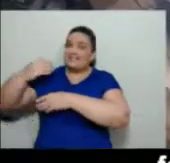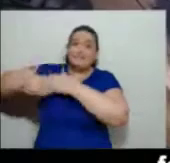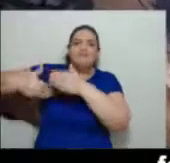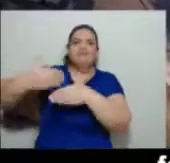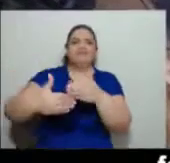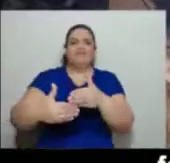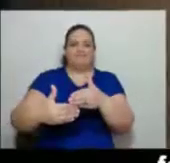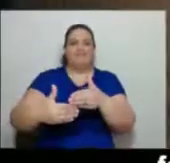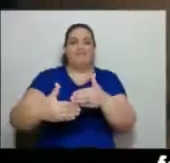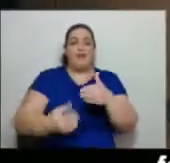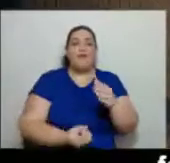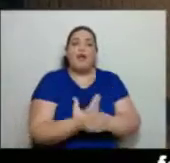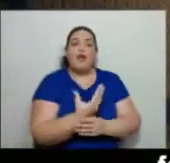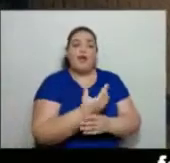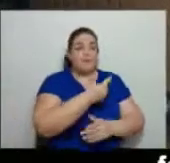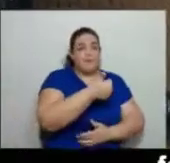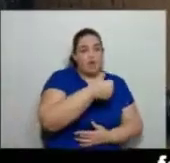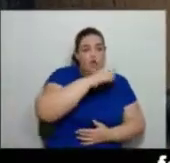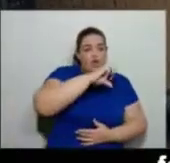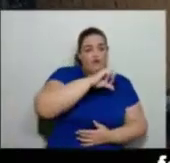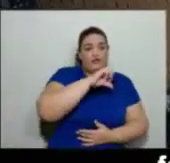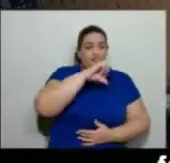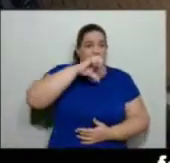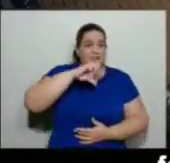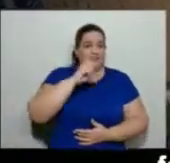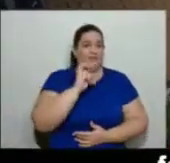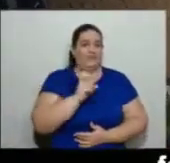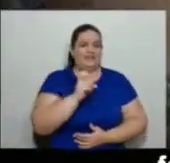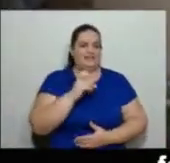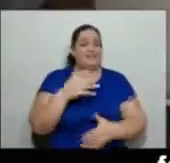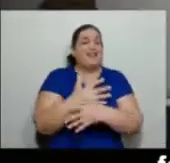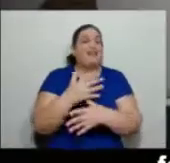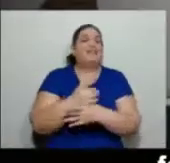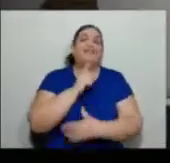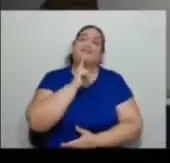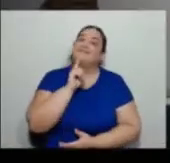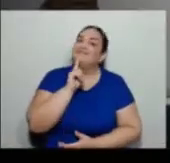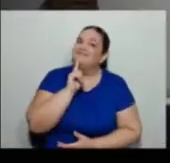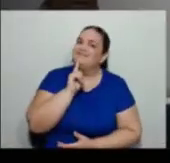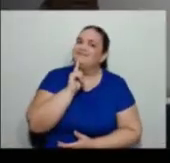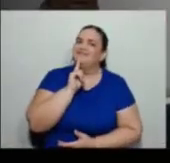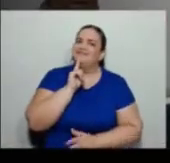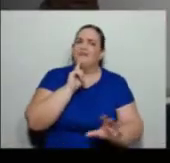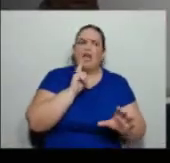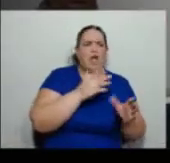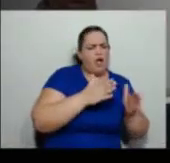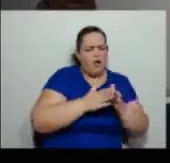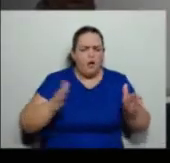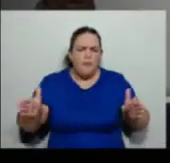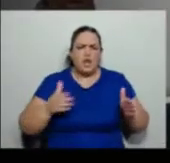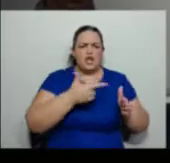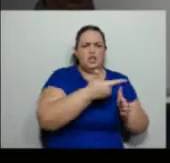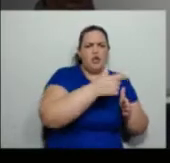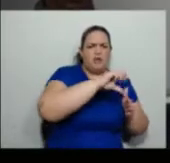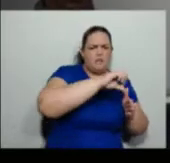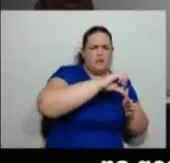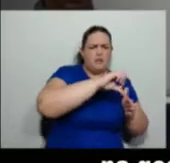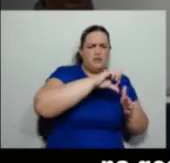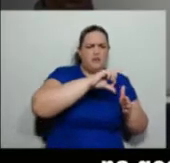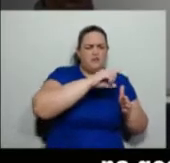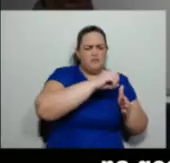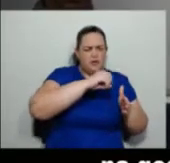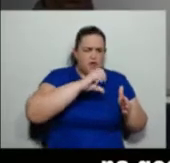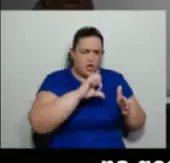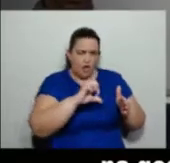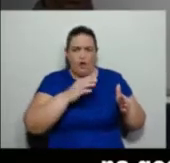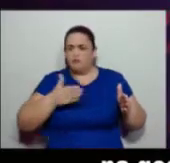fundada em 1995 na cidade de Garanhuns. Entre os anos de 2009 e 2014, na gestão da